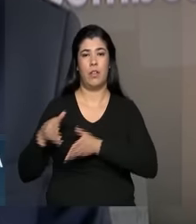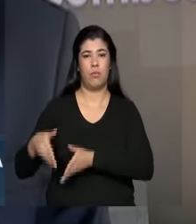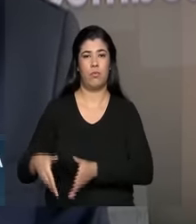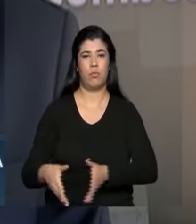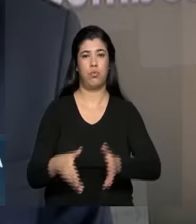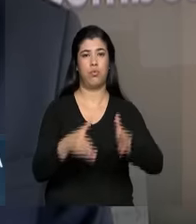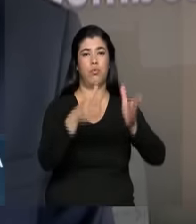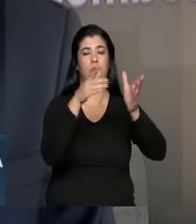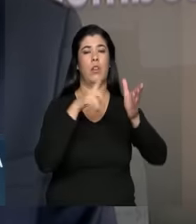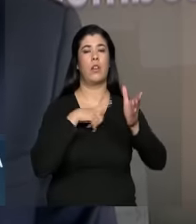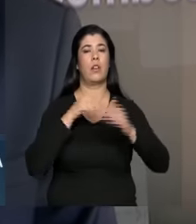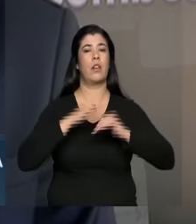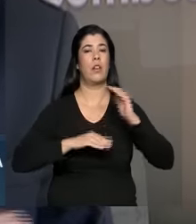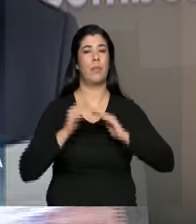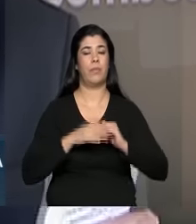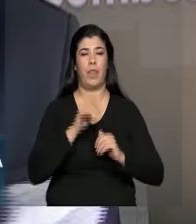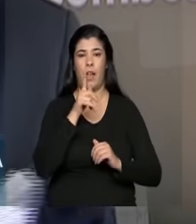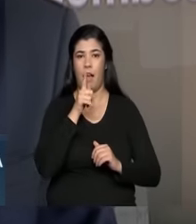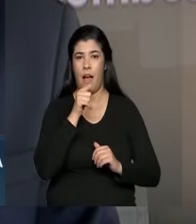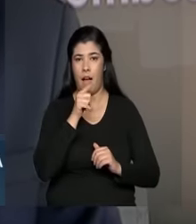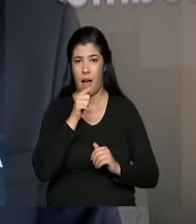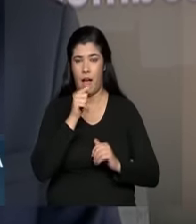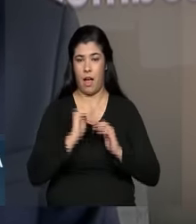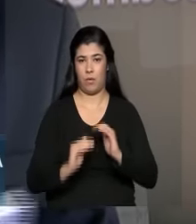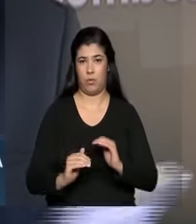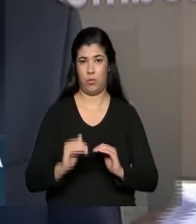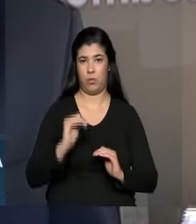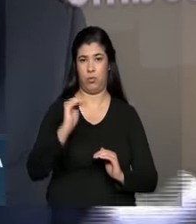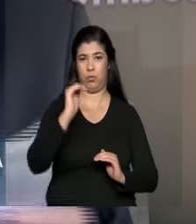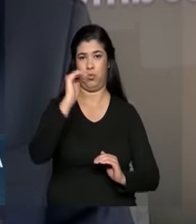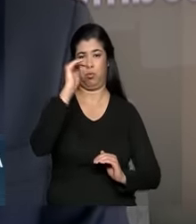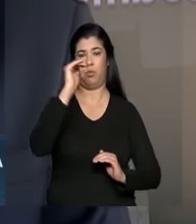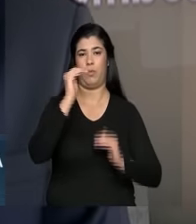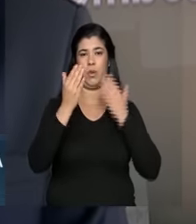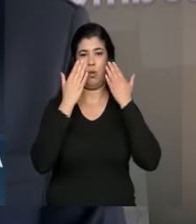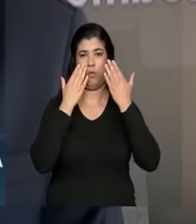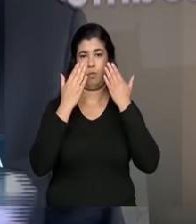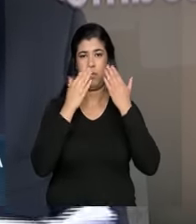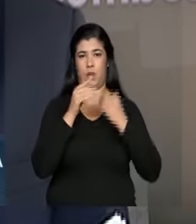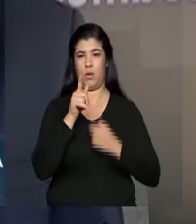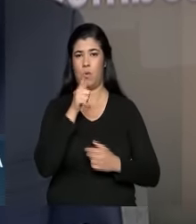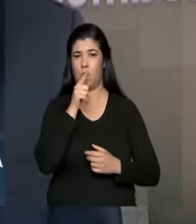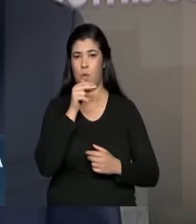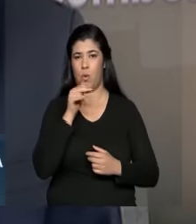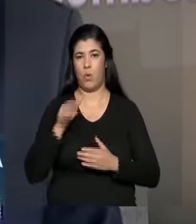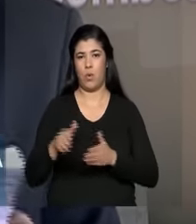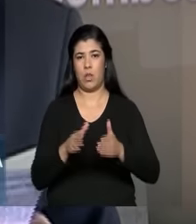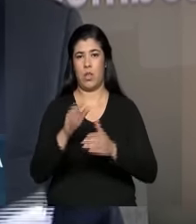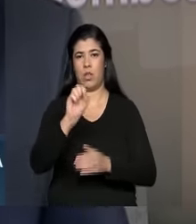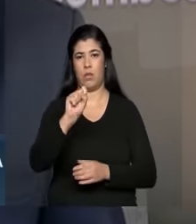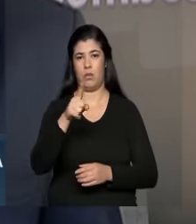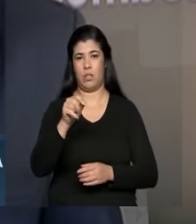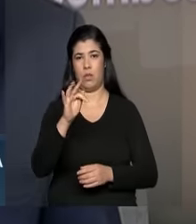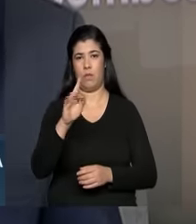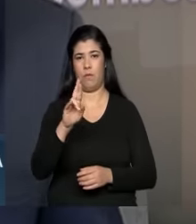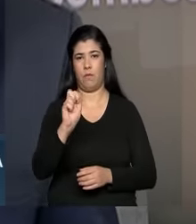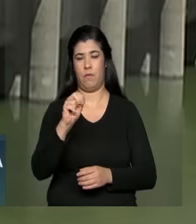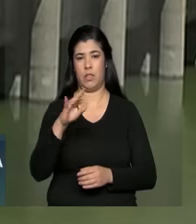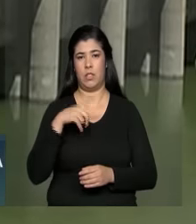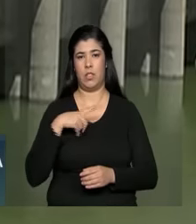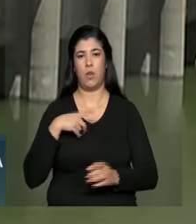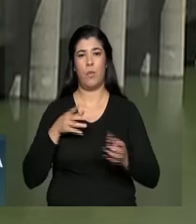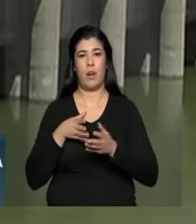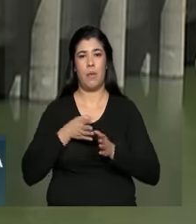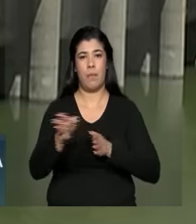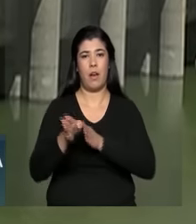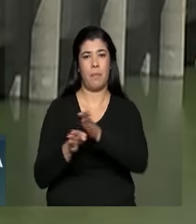acontecer isso. As águas vão ser elevadas, como se elas subissem do rio São Francisco em direção aos quatro estados que vão